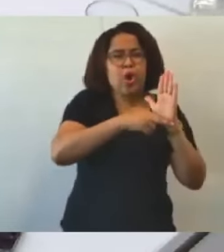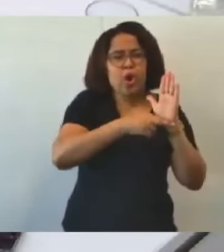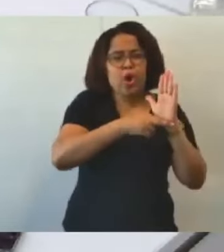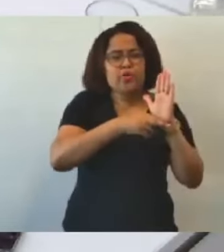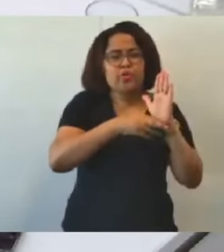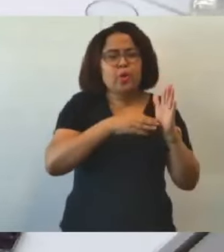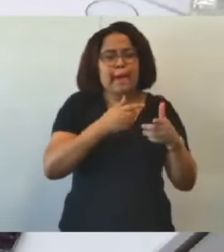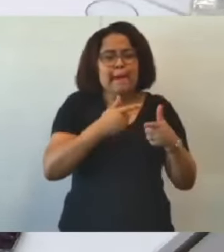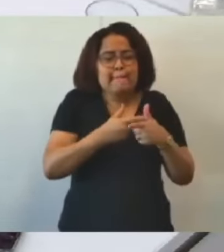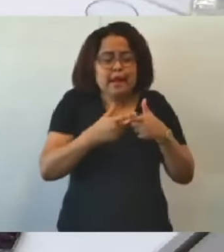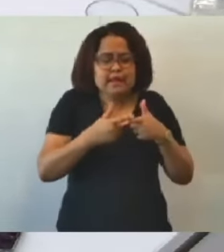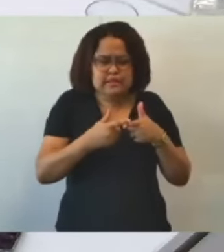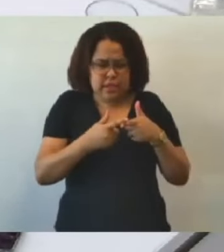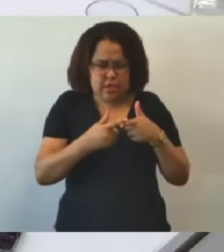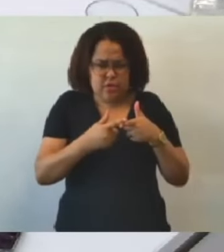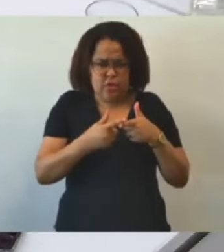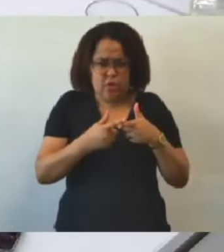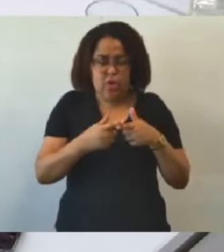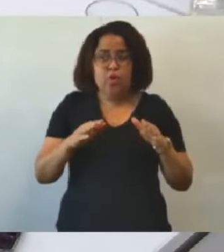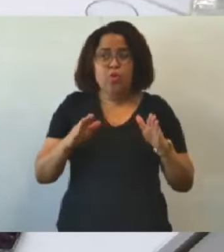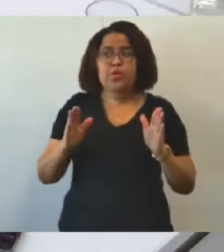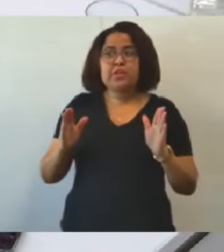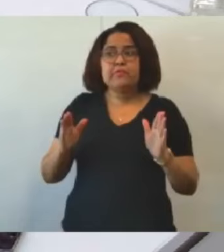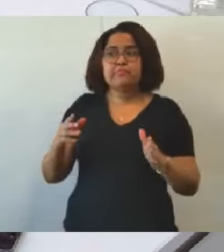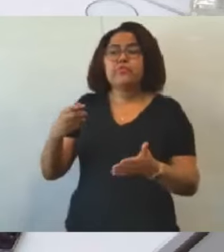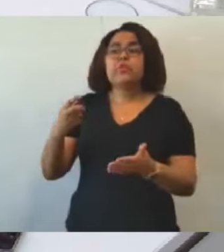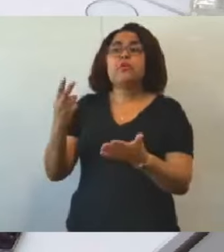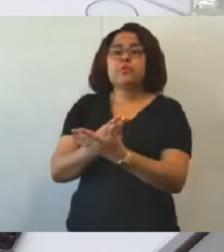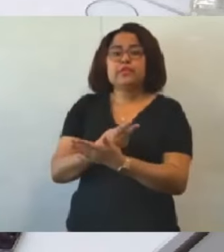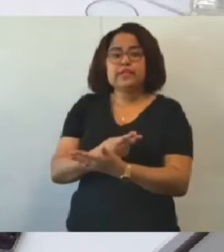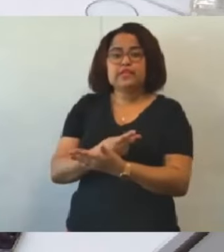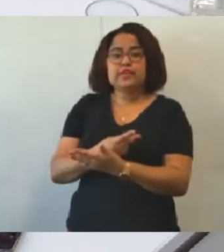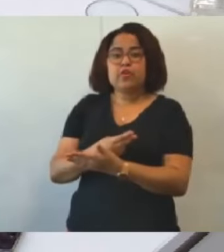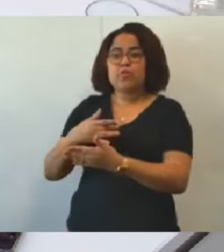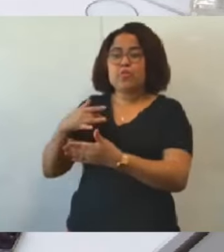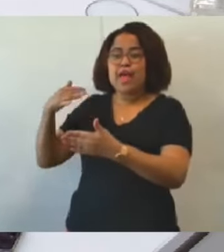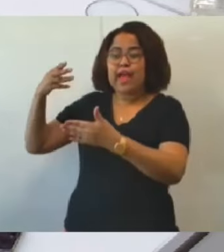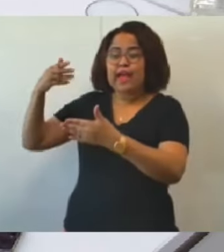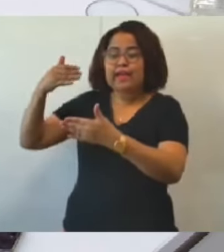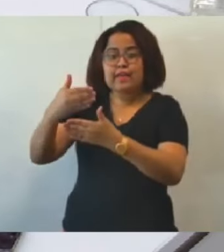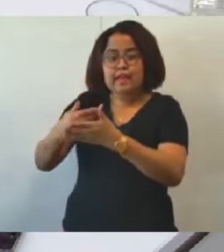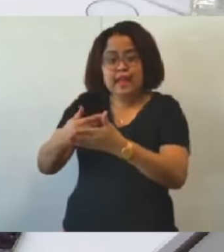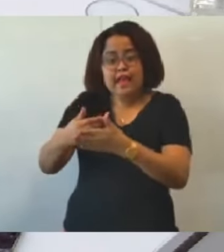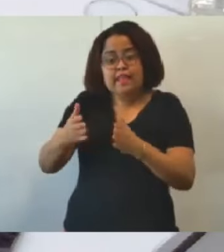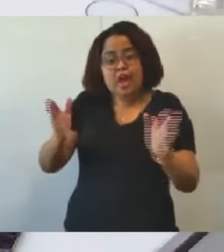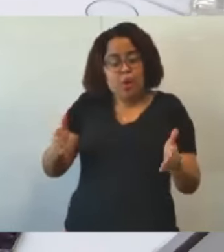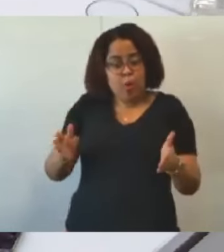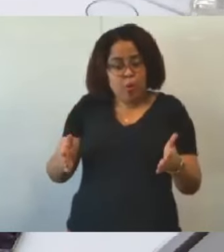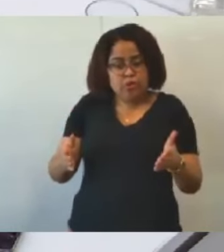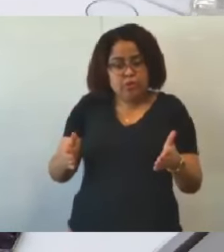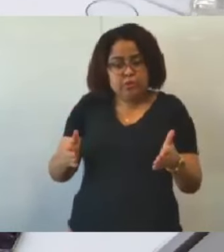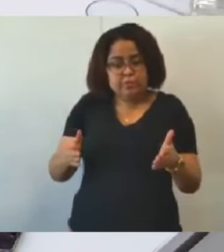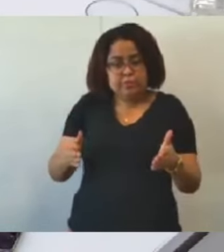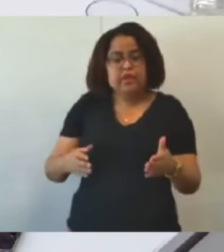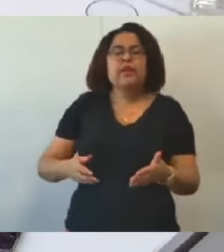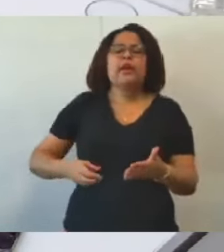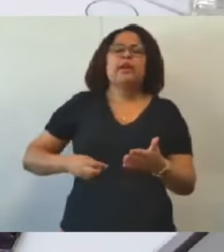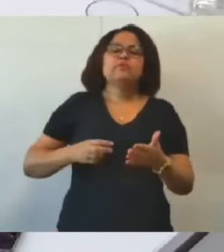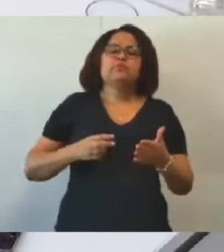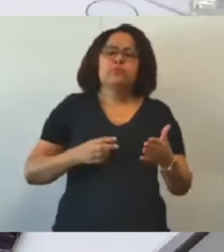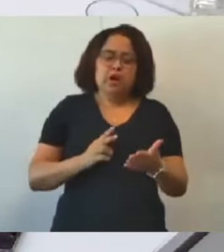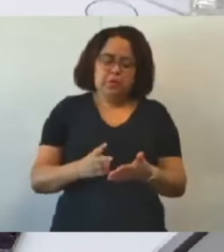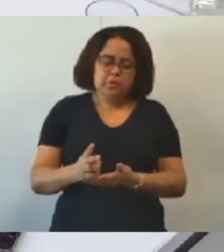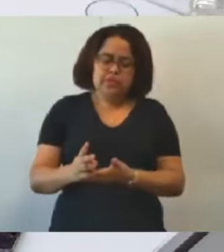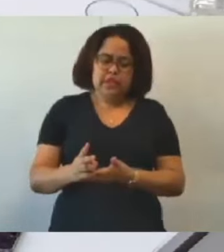o início da comissão até hoje está nesse relatório. Porém, a comissão prossegue. Então, se tivermos fatos novos,